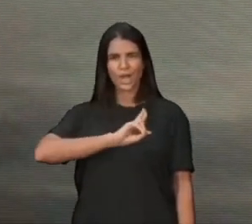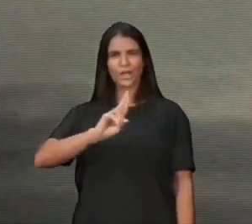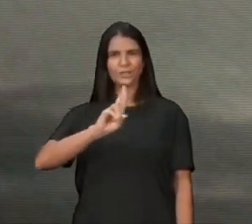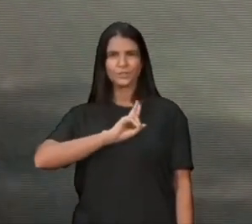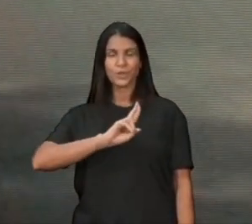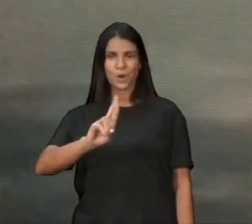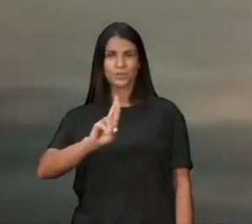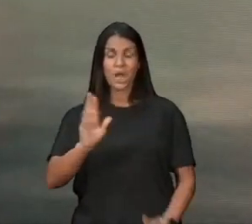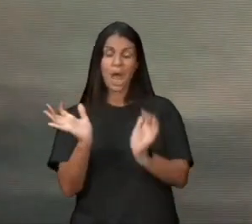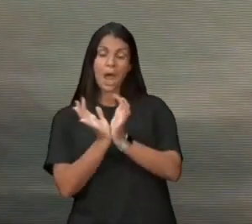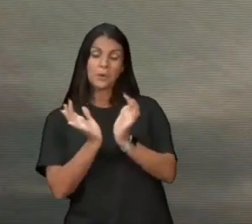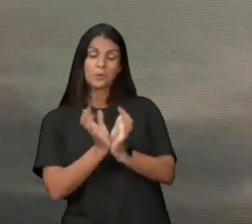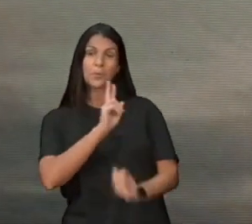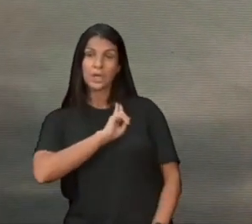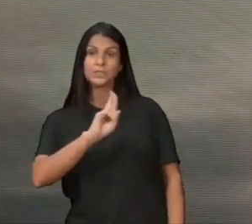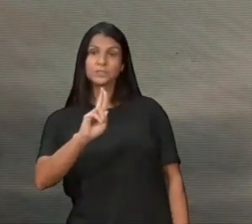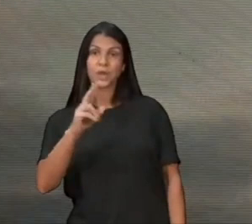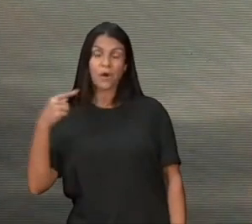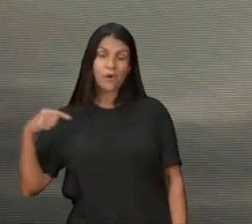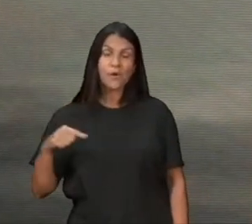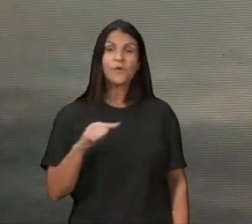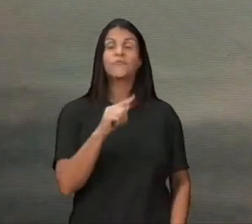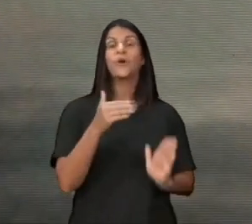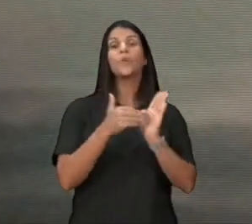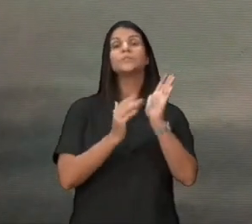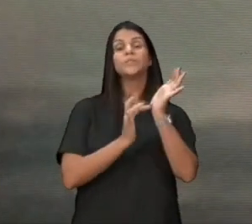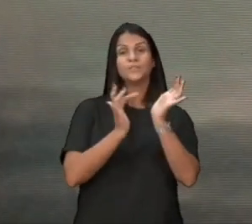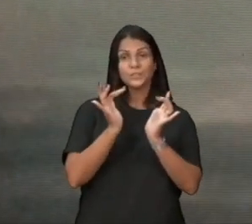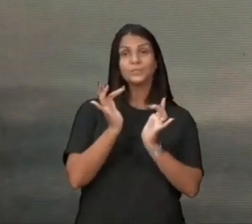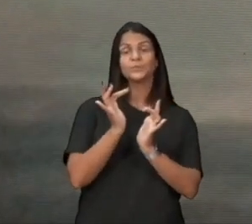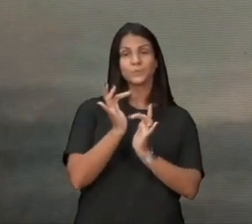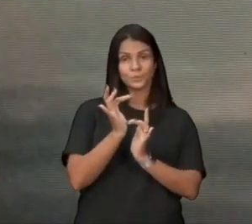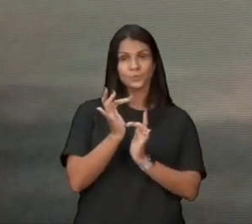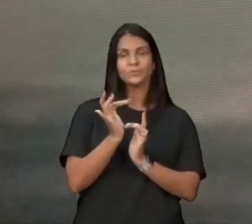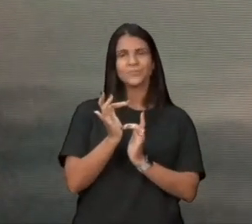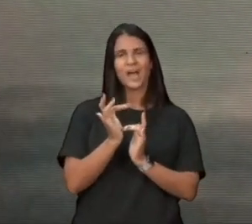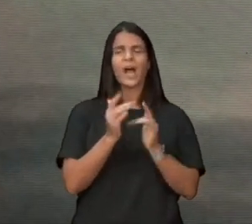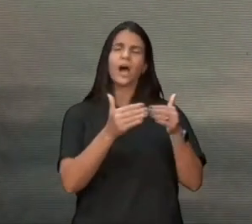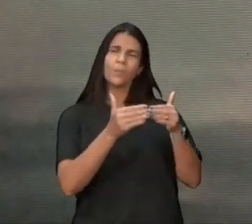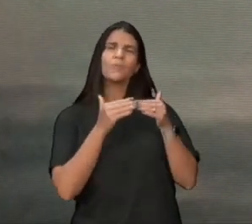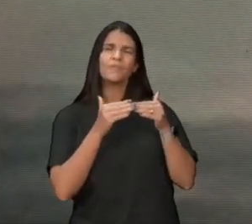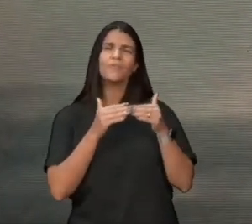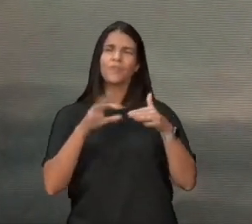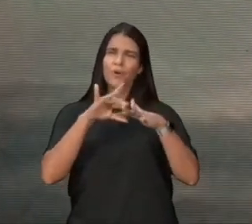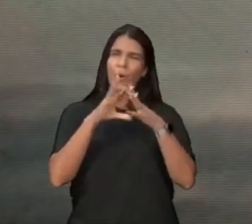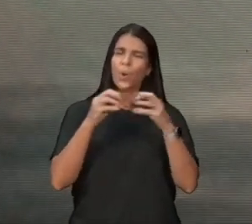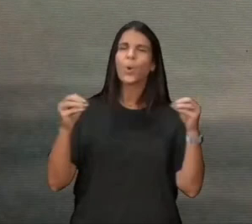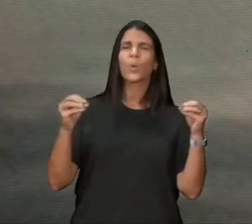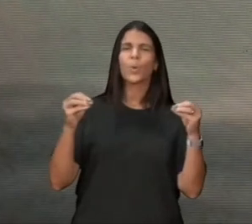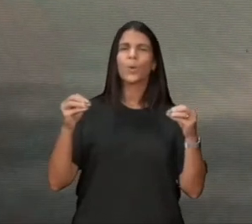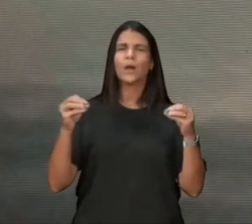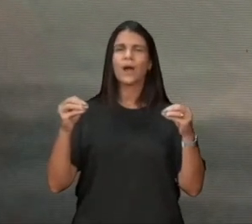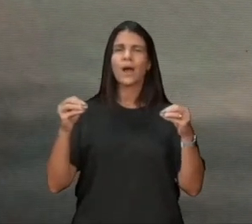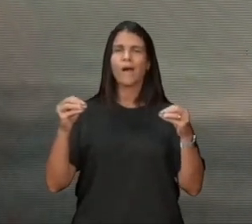vão até Jesus, e falam, nós queríamos pedir uma coisa para o senhor, o que? nós queríamos pedir, que o fosse lá, e curasse o servo